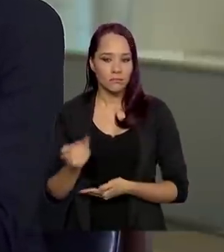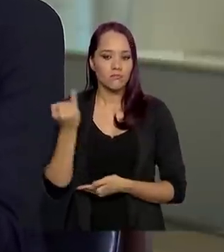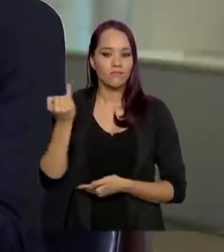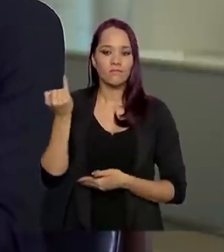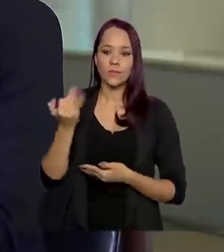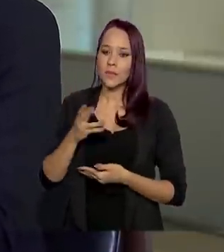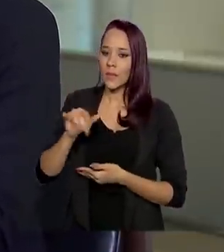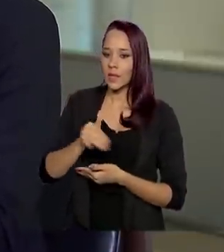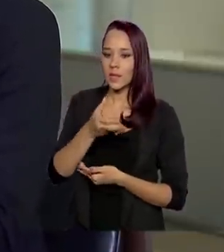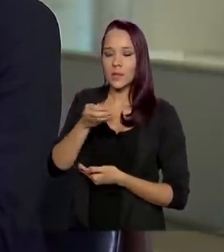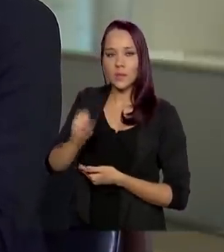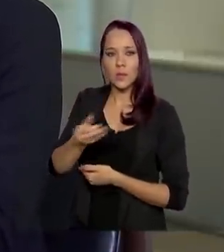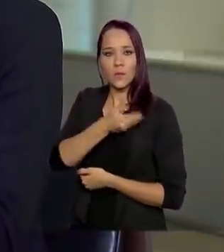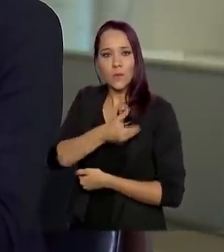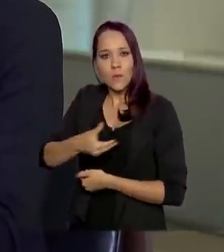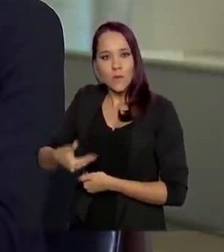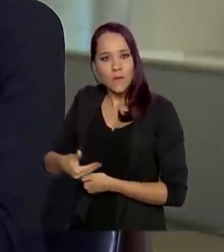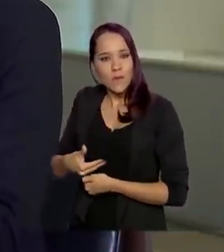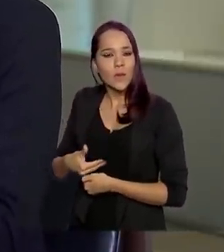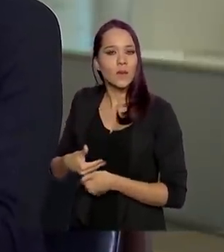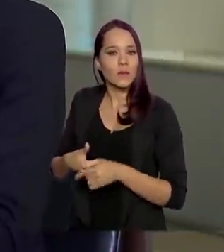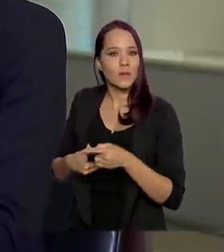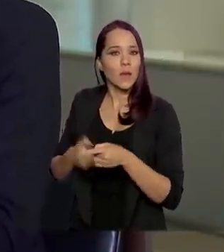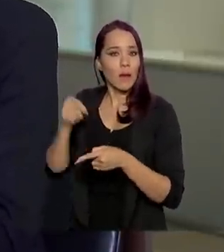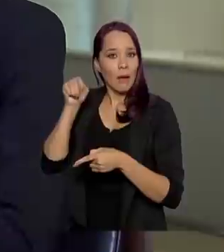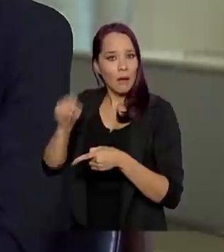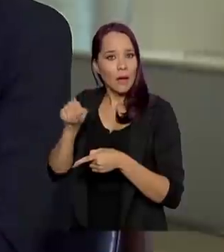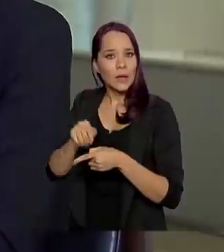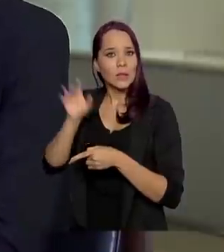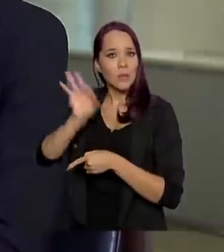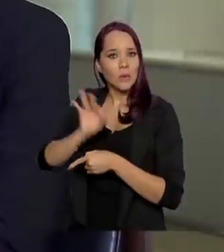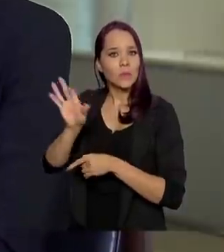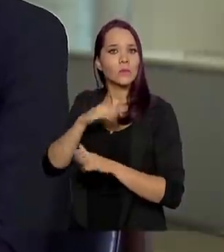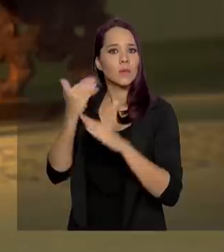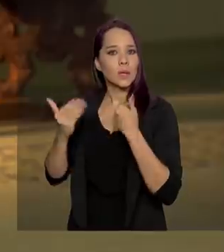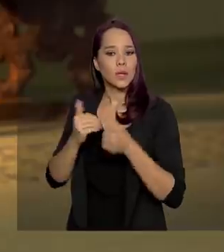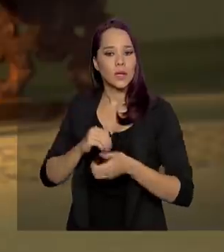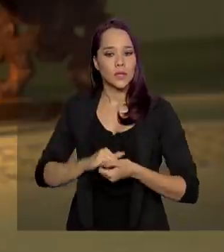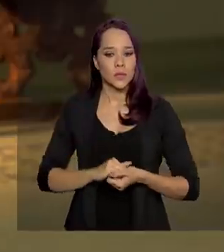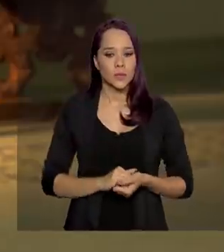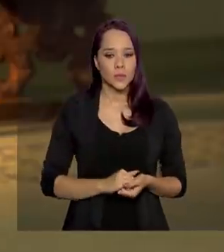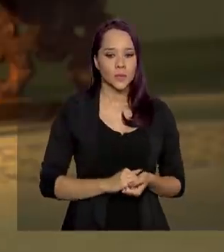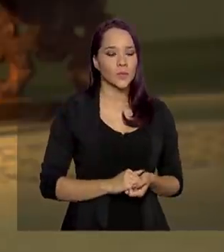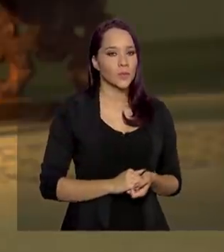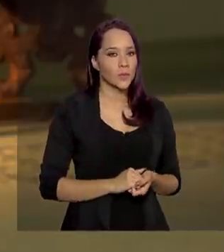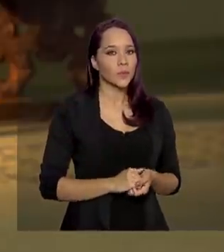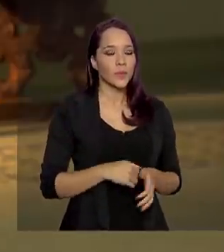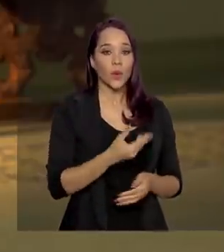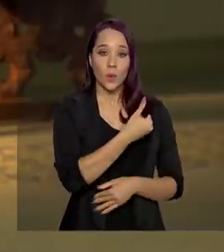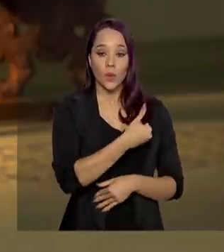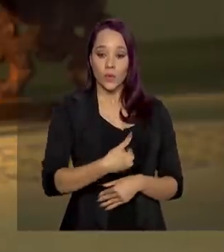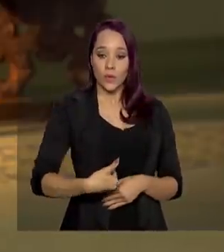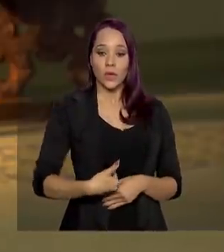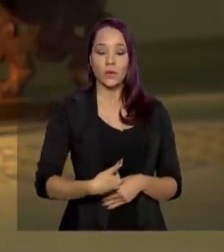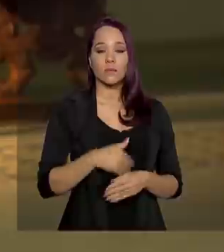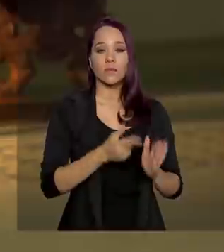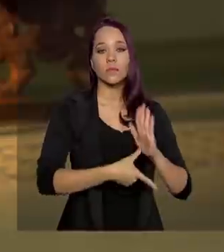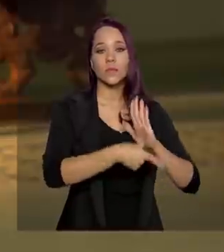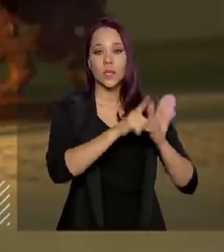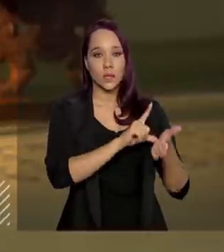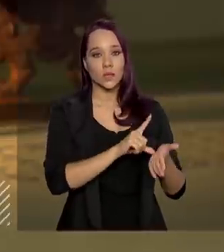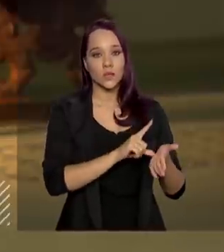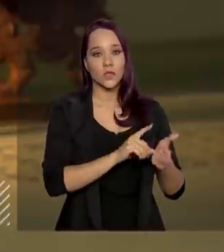das ações tomadas pelo governo com relação a essa taxa de letalidade? Olha, o governo, mesmo antes,